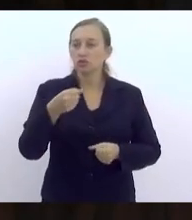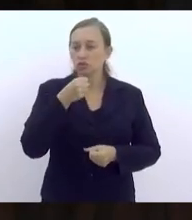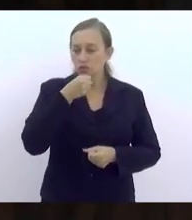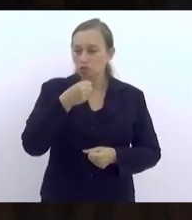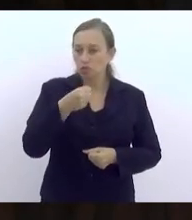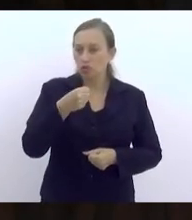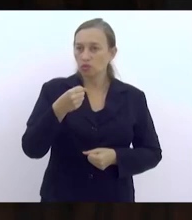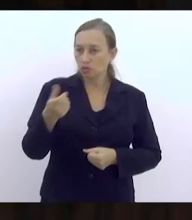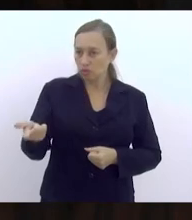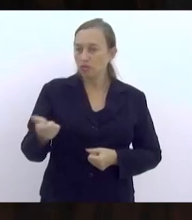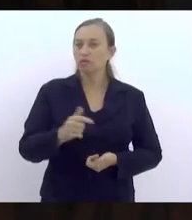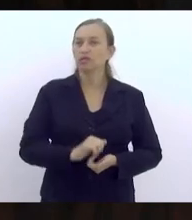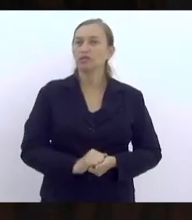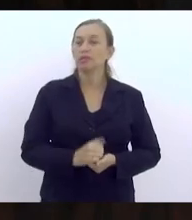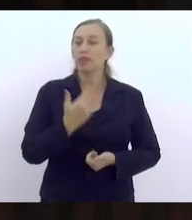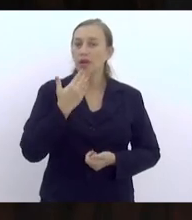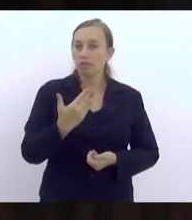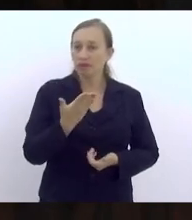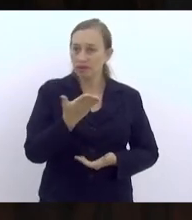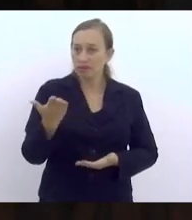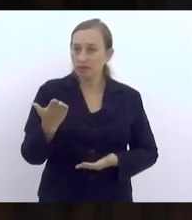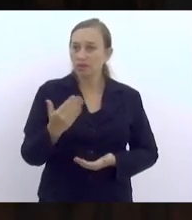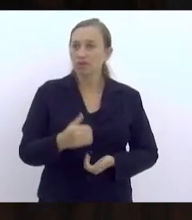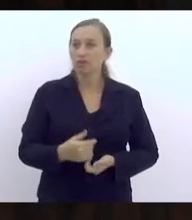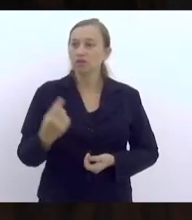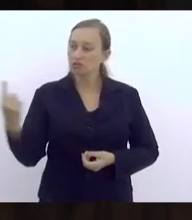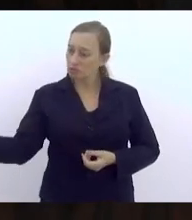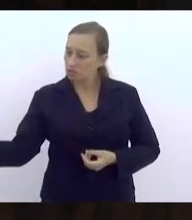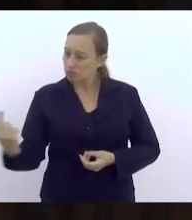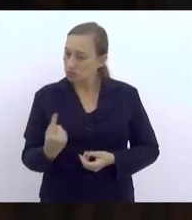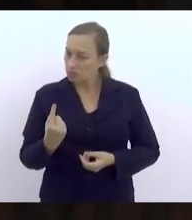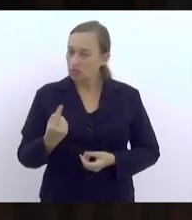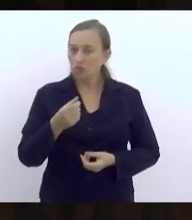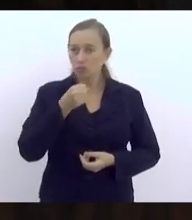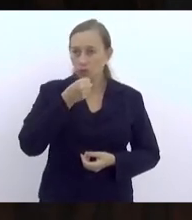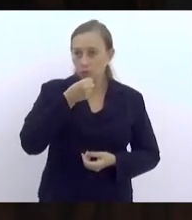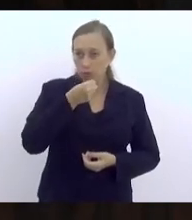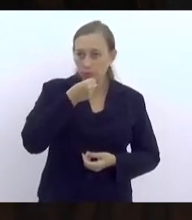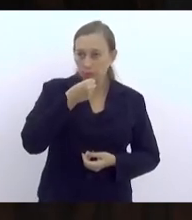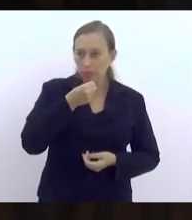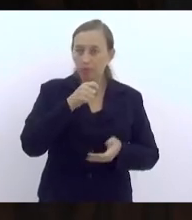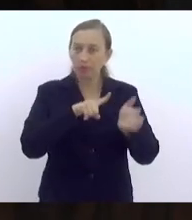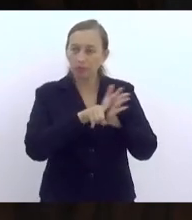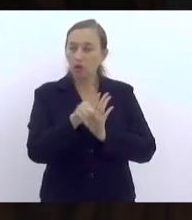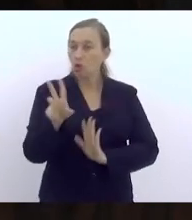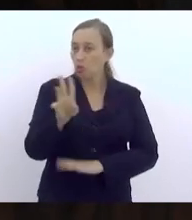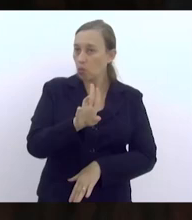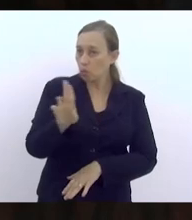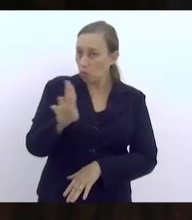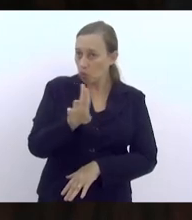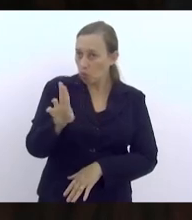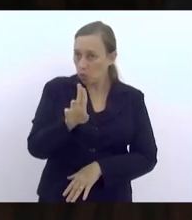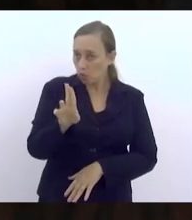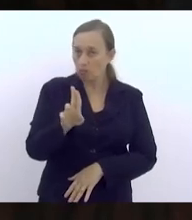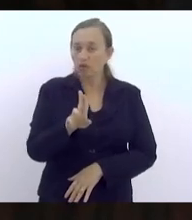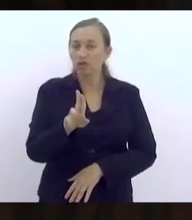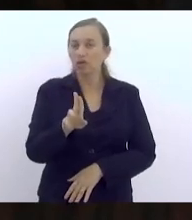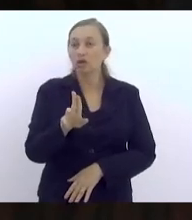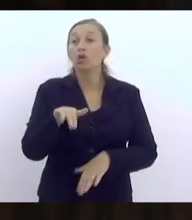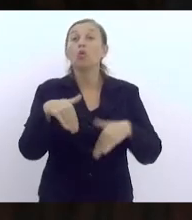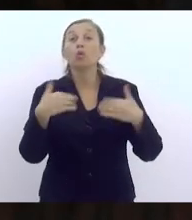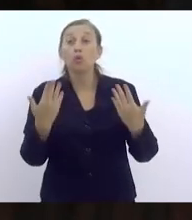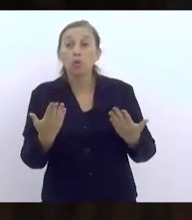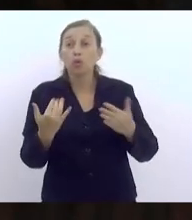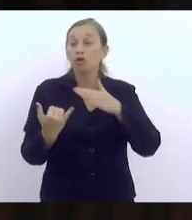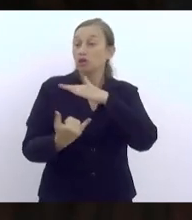à disposição, peço para aqueles que vierem fazer as suas intervenções, digam o nome e qual a